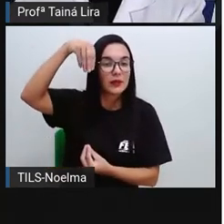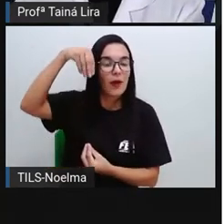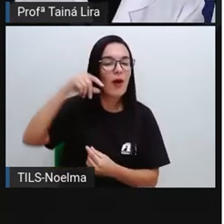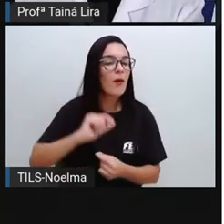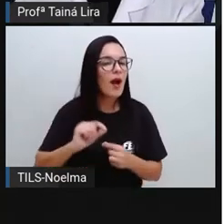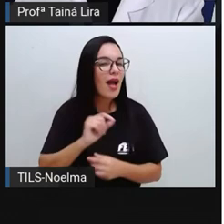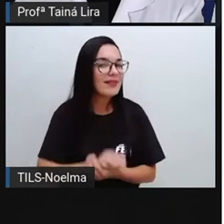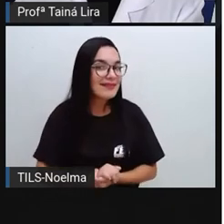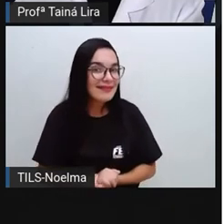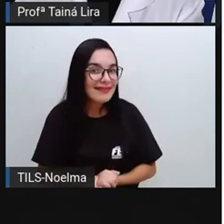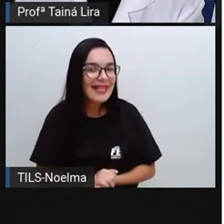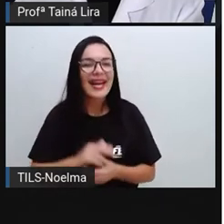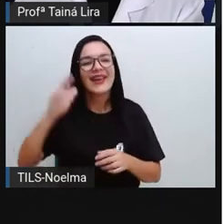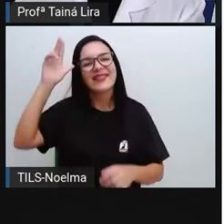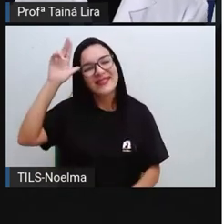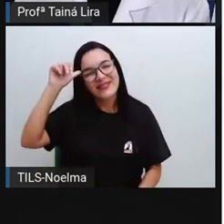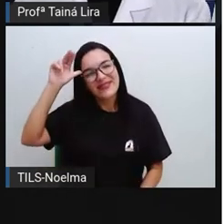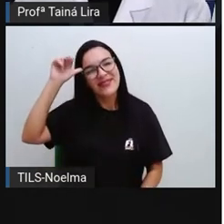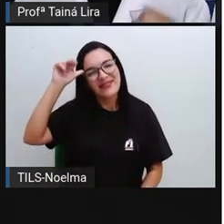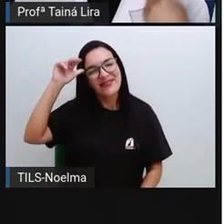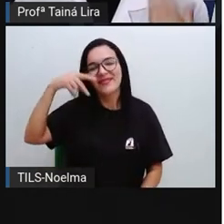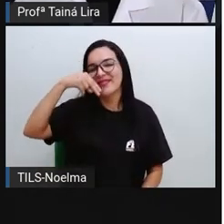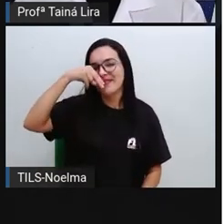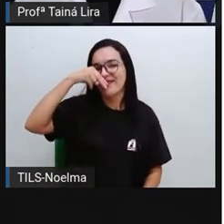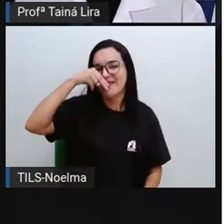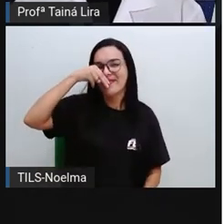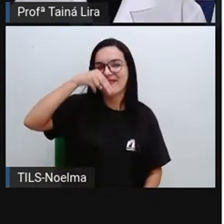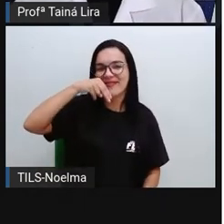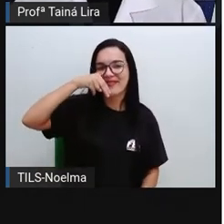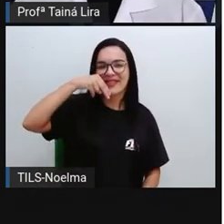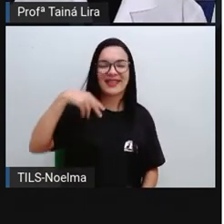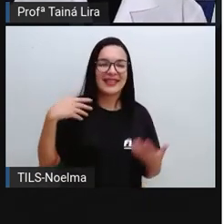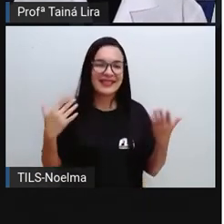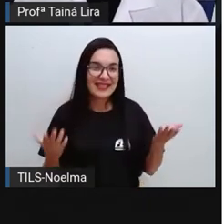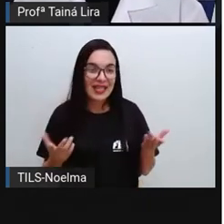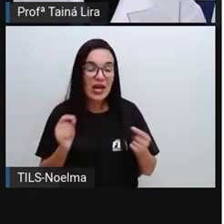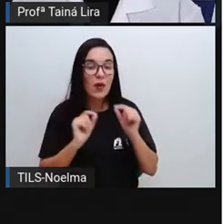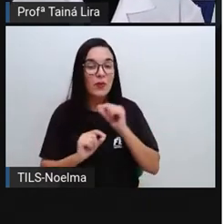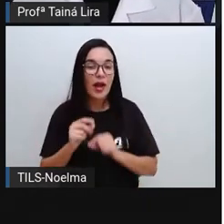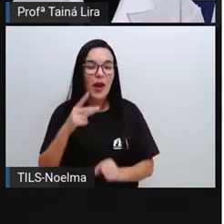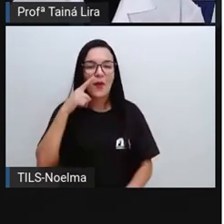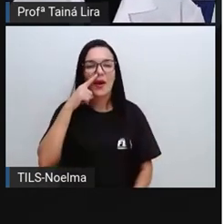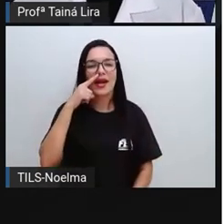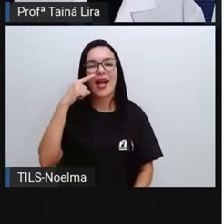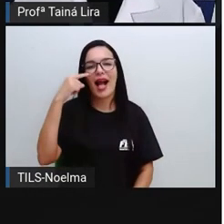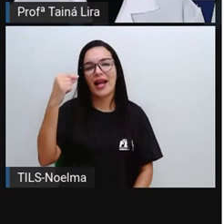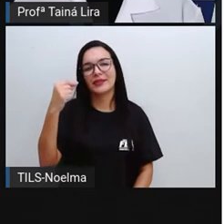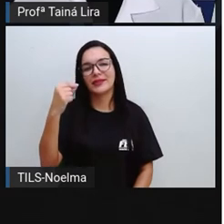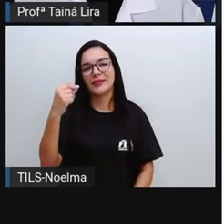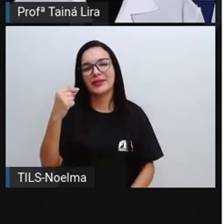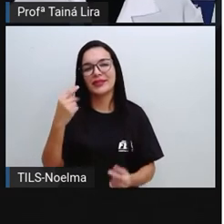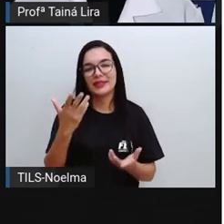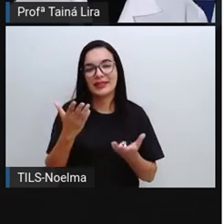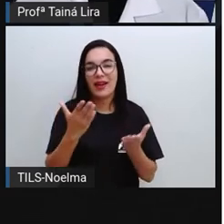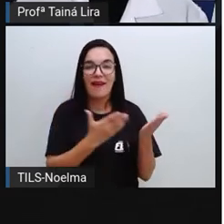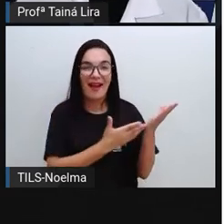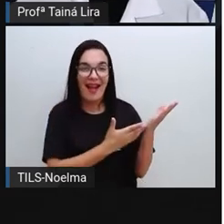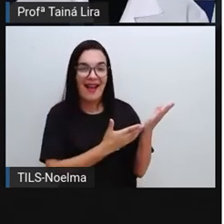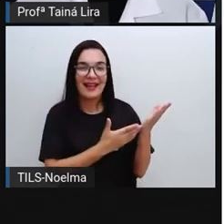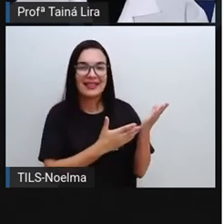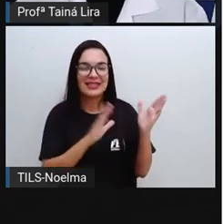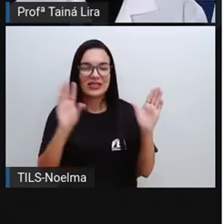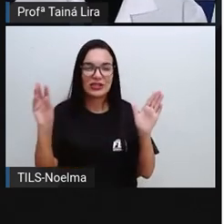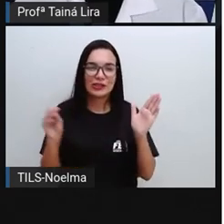É o coelho, né? Então, qual foi o único animal que sobrou? O gato, que é o animal de Ana. Então, vamos